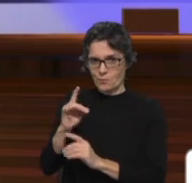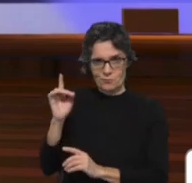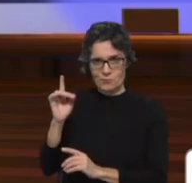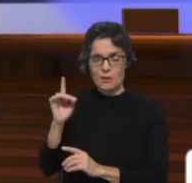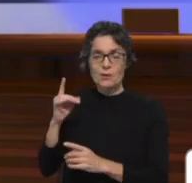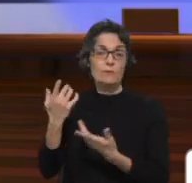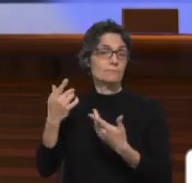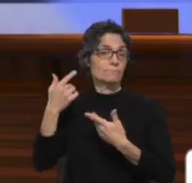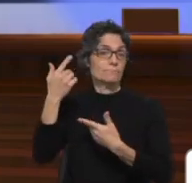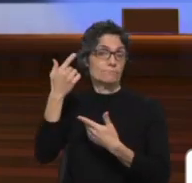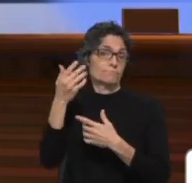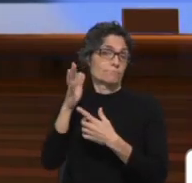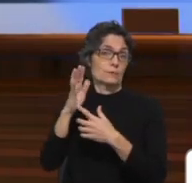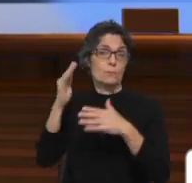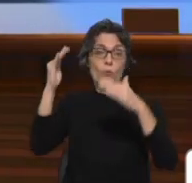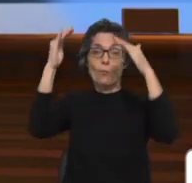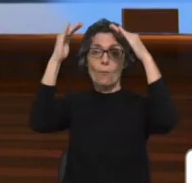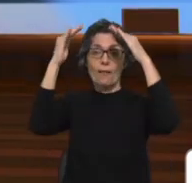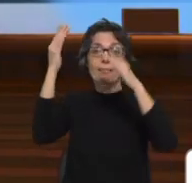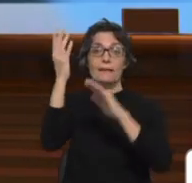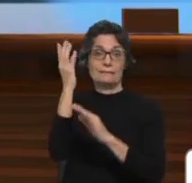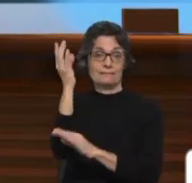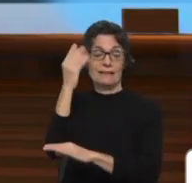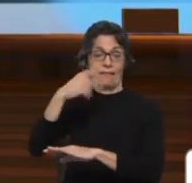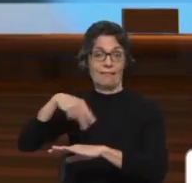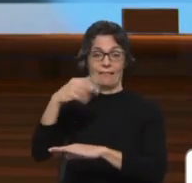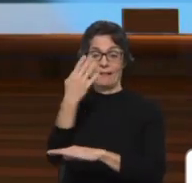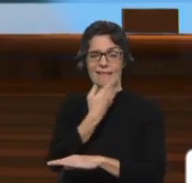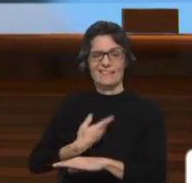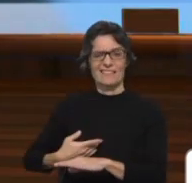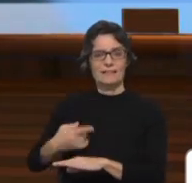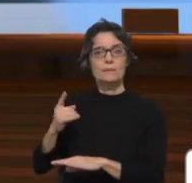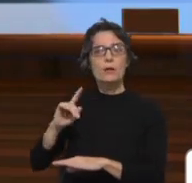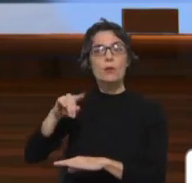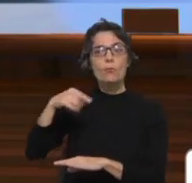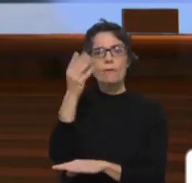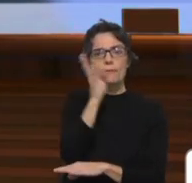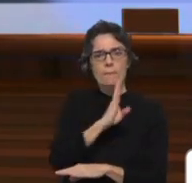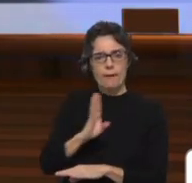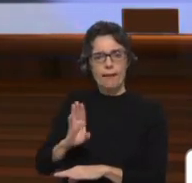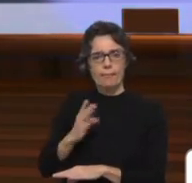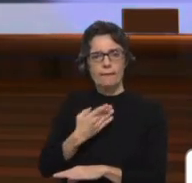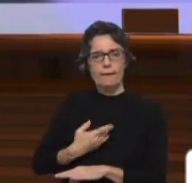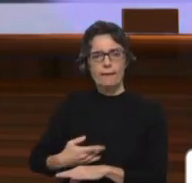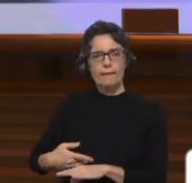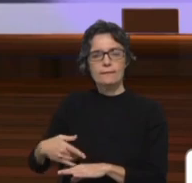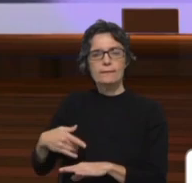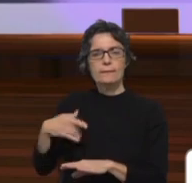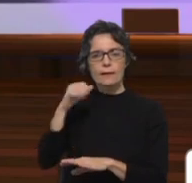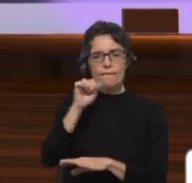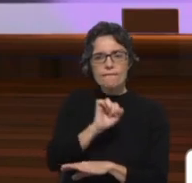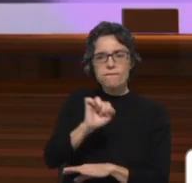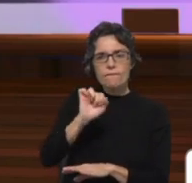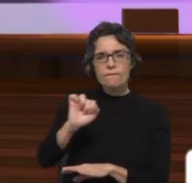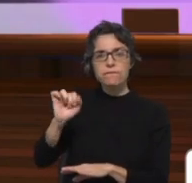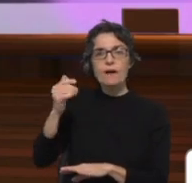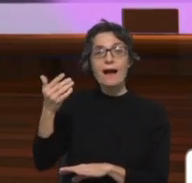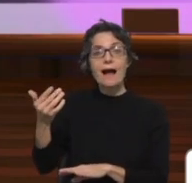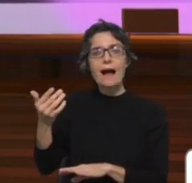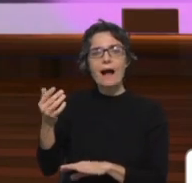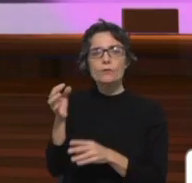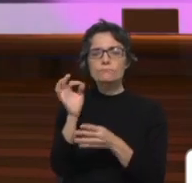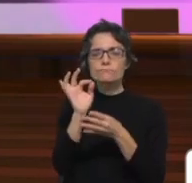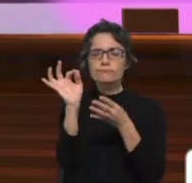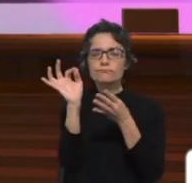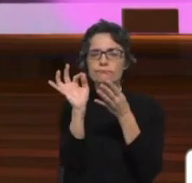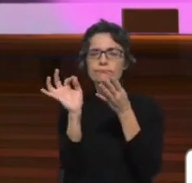balé como uma grande referência à dança clássica, é importante saber que outras tradições também desenvolveram estilos de dança com o mesmo grau de refinamento